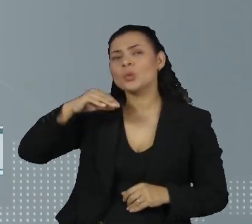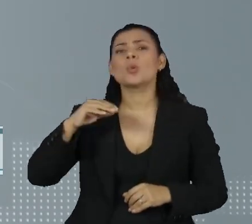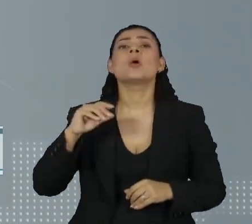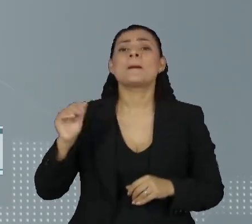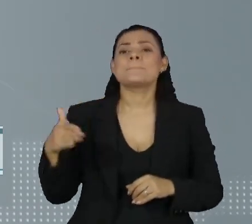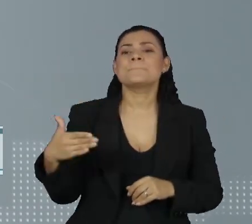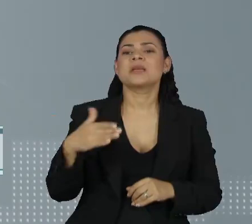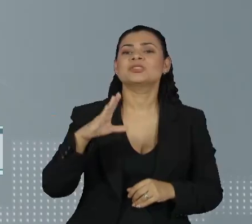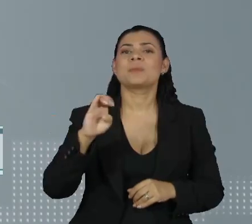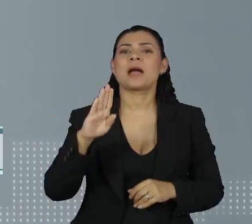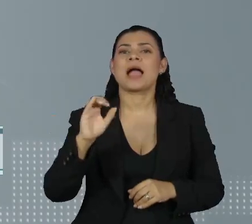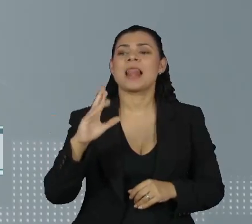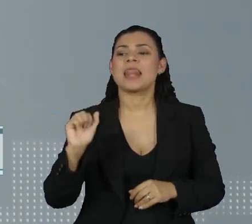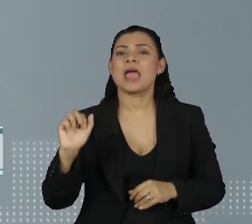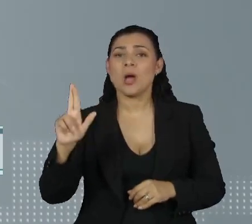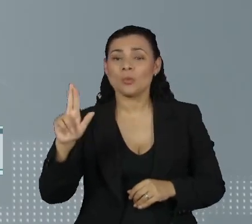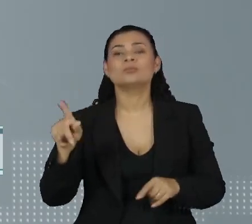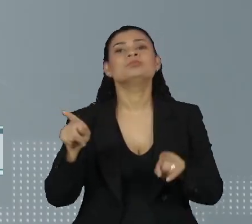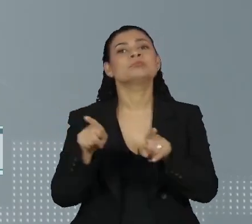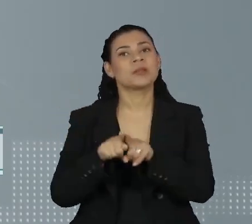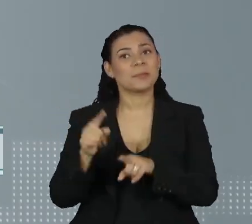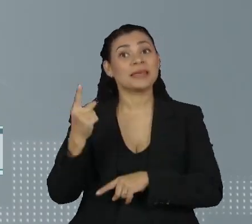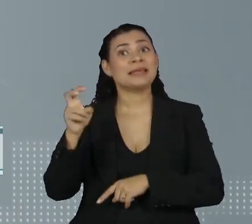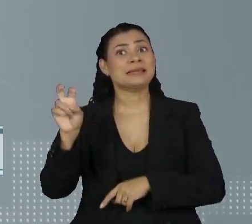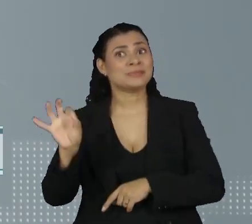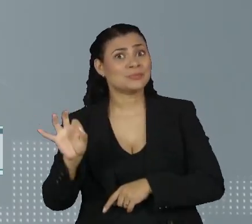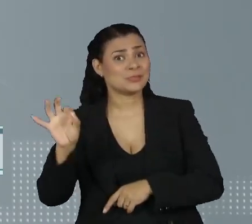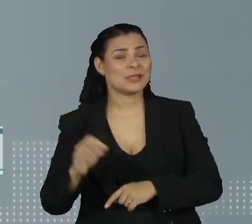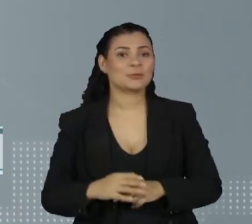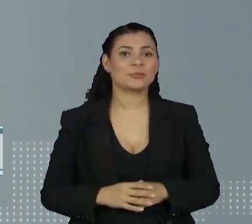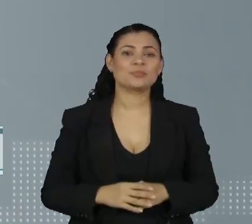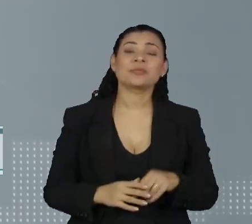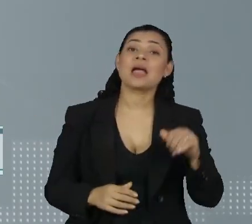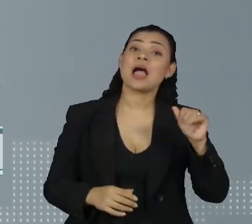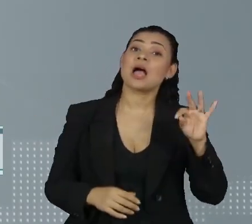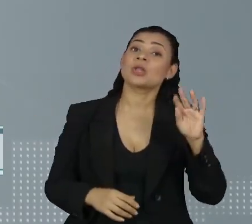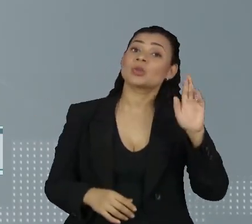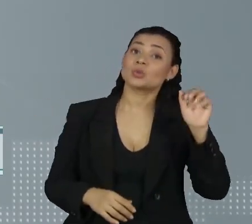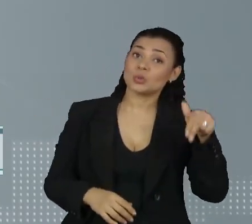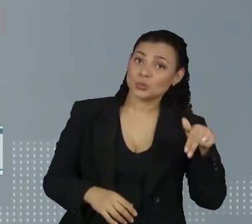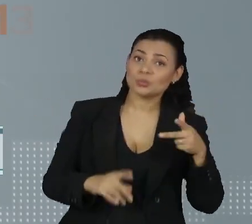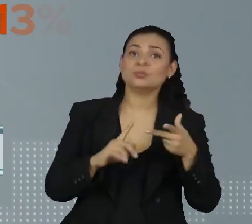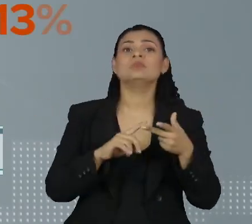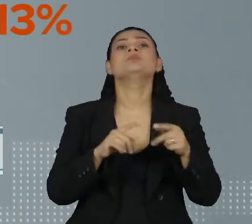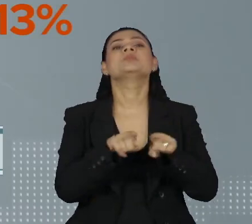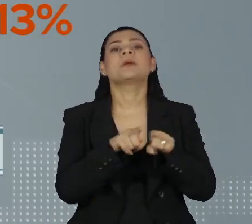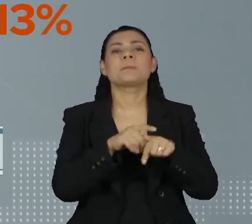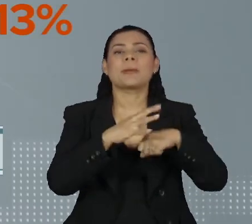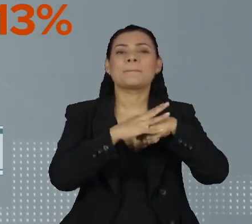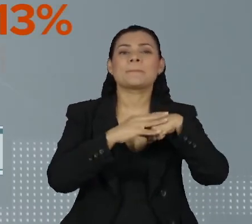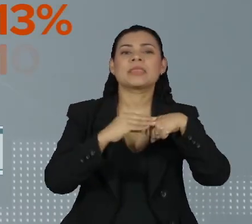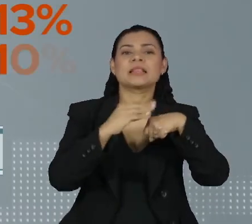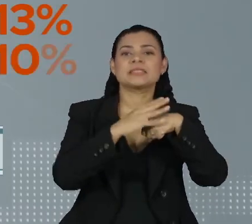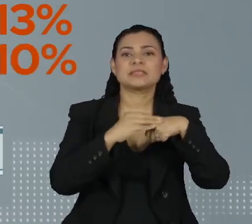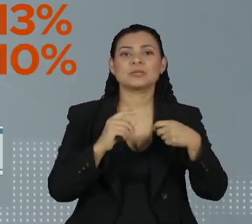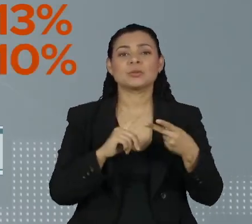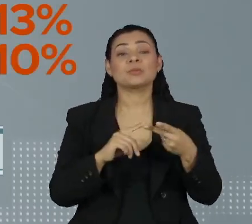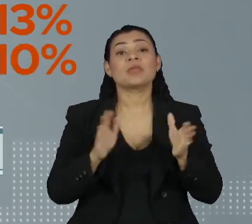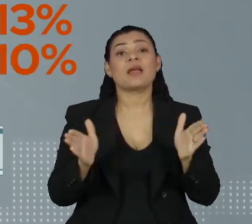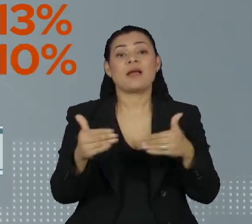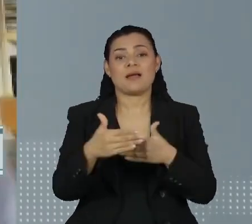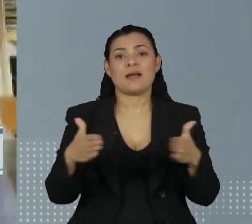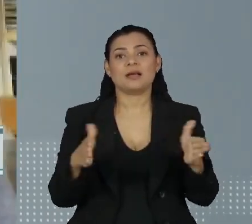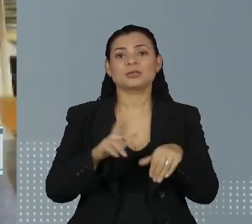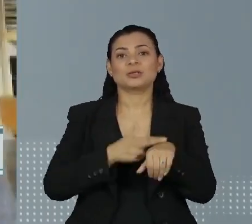alta de 15%. Completam a lista de itens mais caros, pêssegos, atum sólido e caixas de bombom.